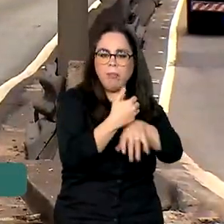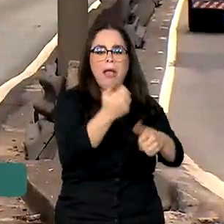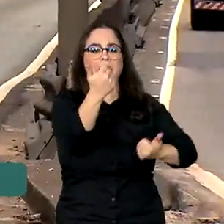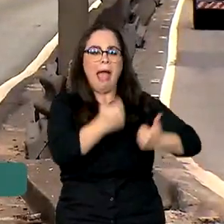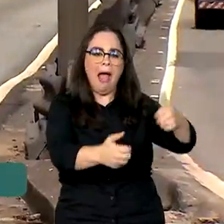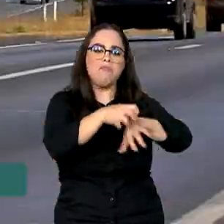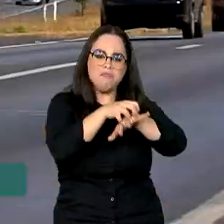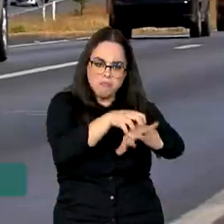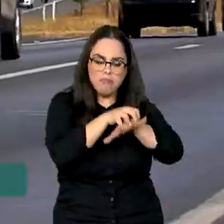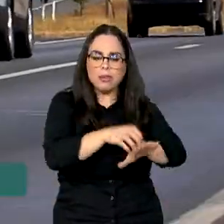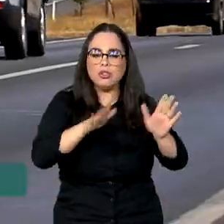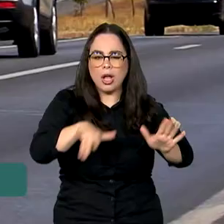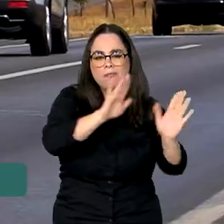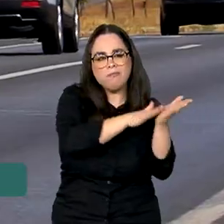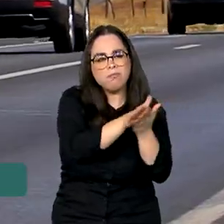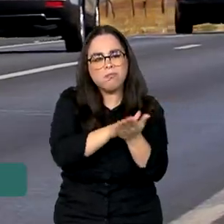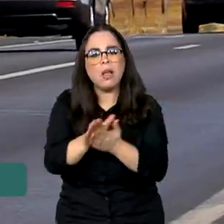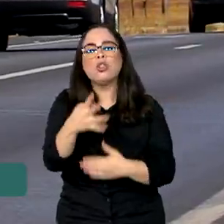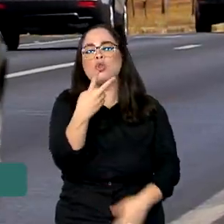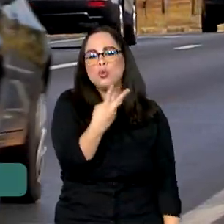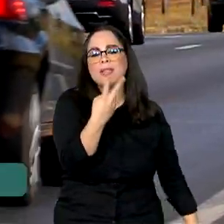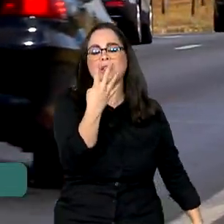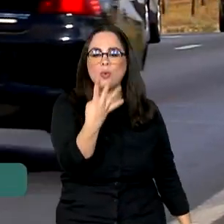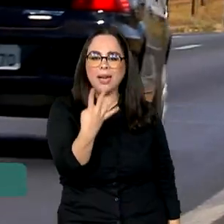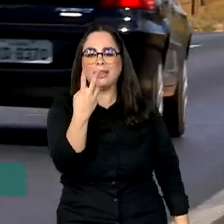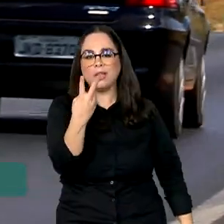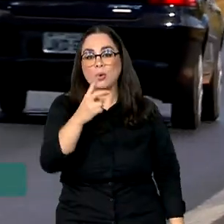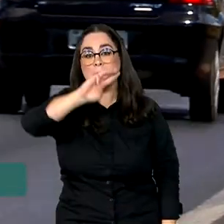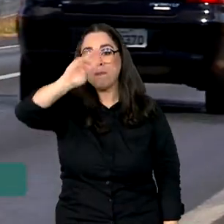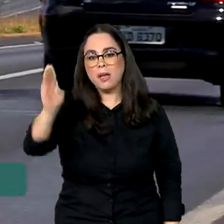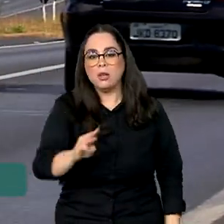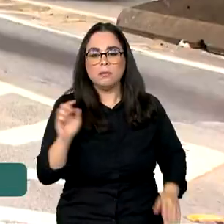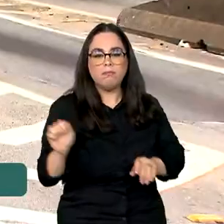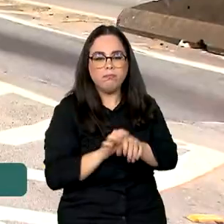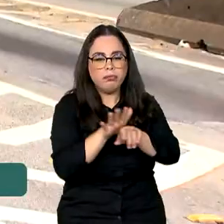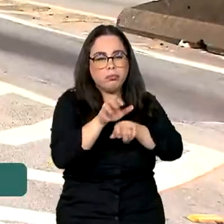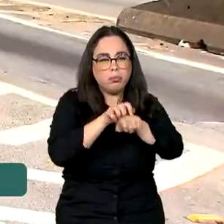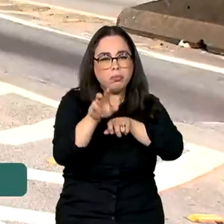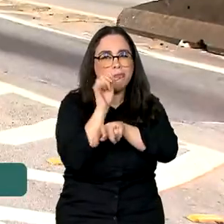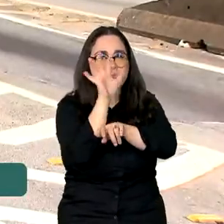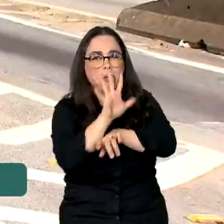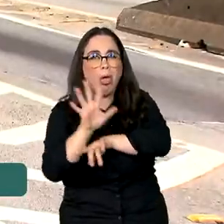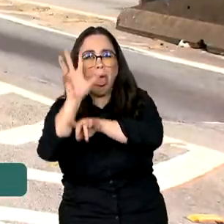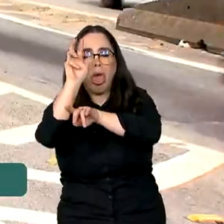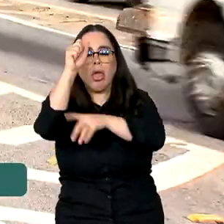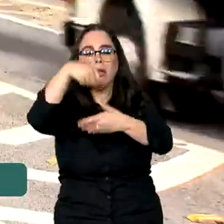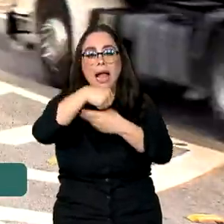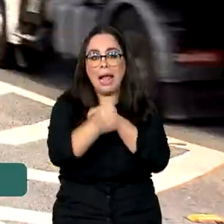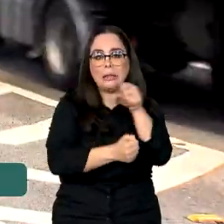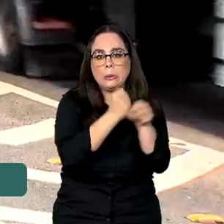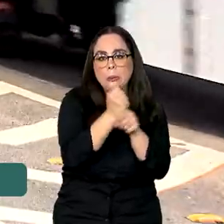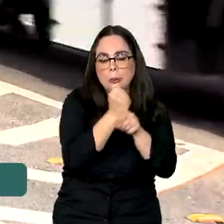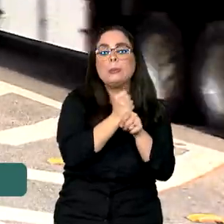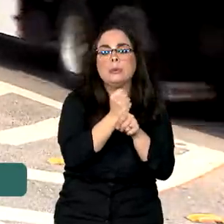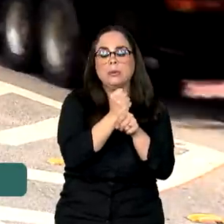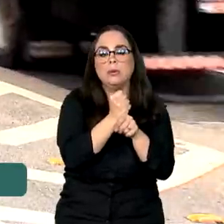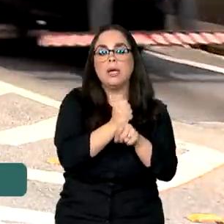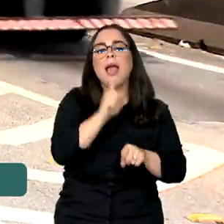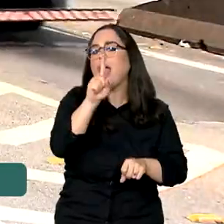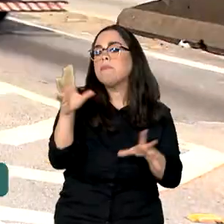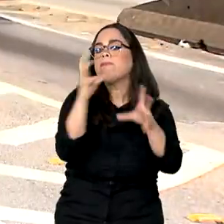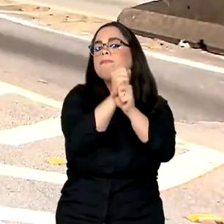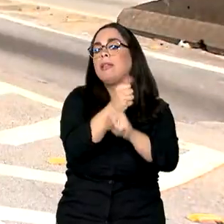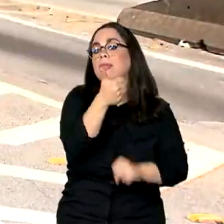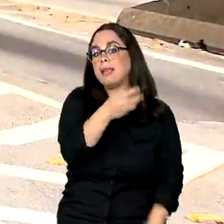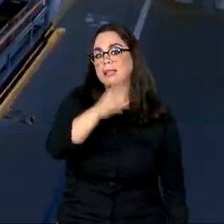242 milhões de toneladas de gás carbônico por ano, o que representa cerca de 13% das emissões